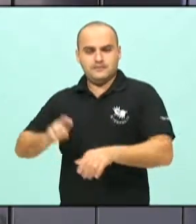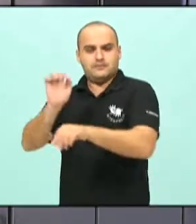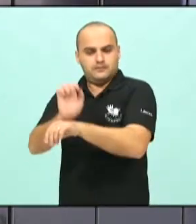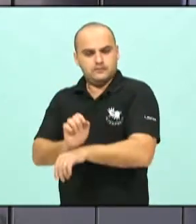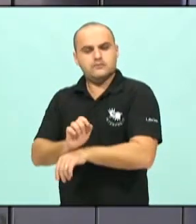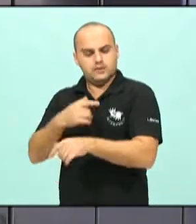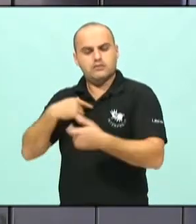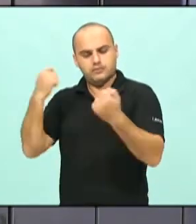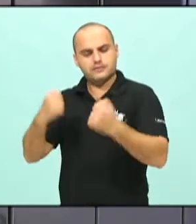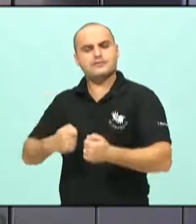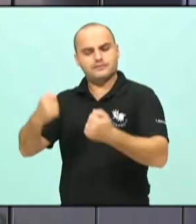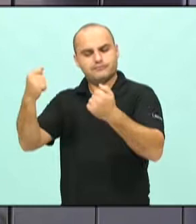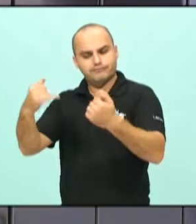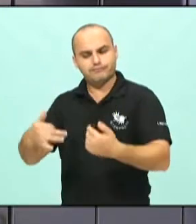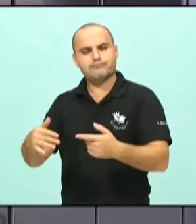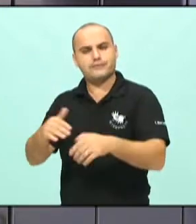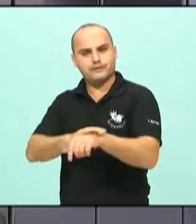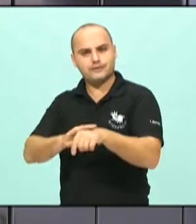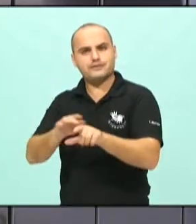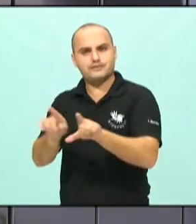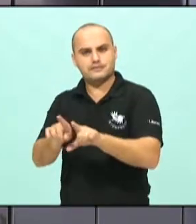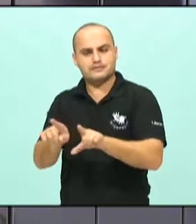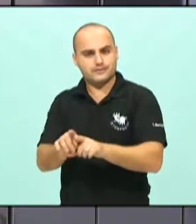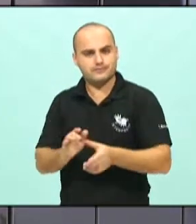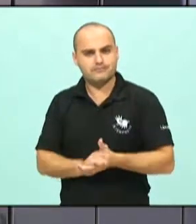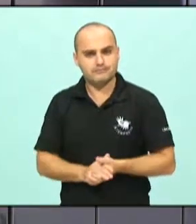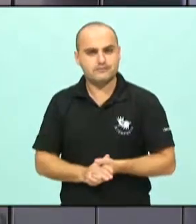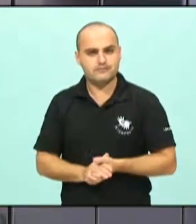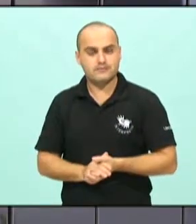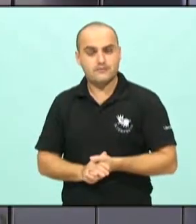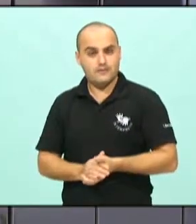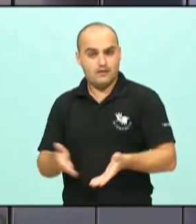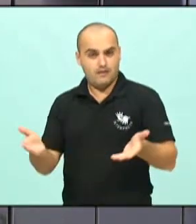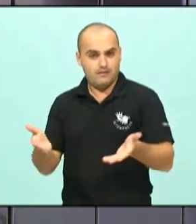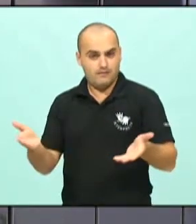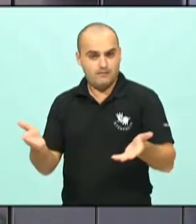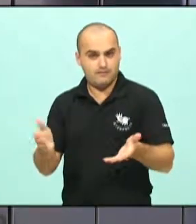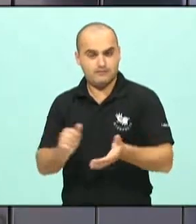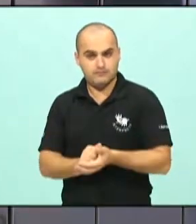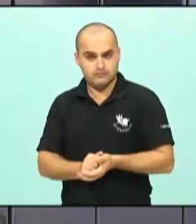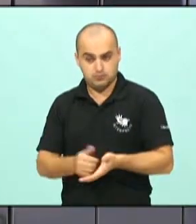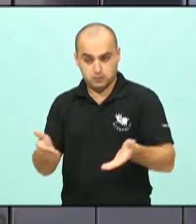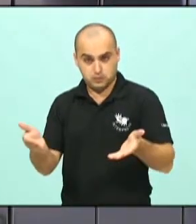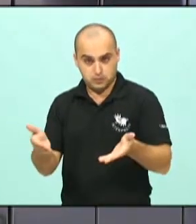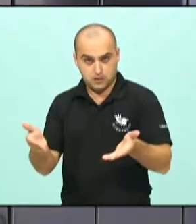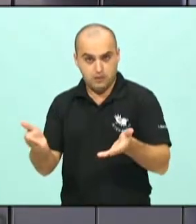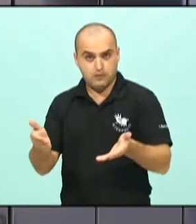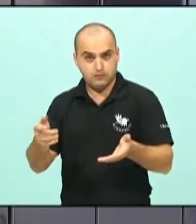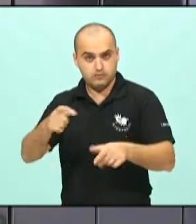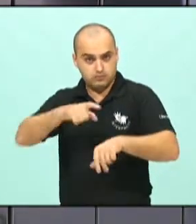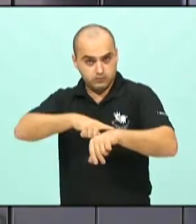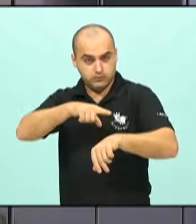Carlos Antônio. Porque não é possível que passe pela cabeça do atual, de